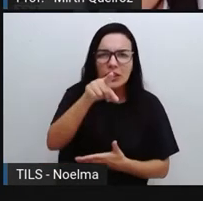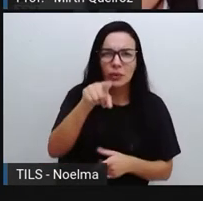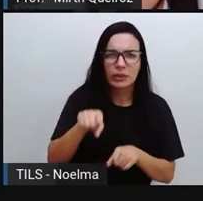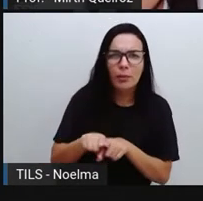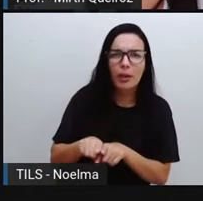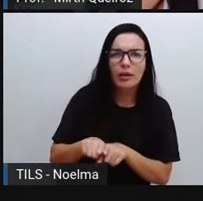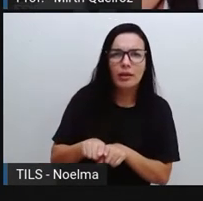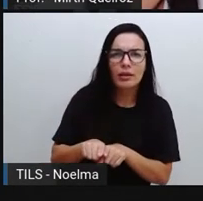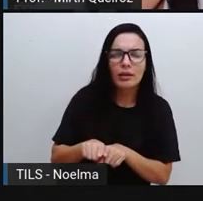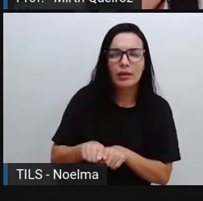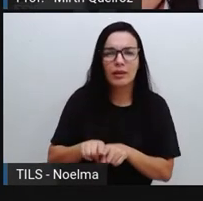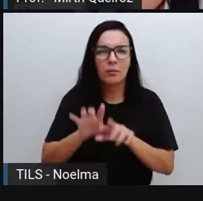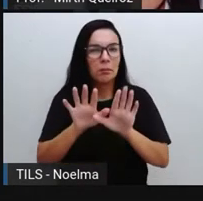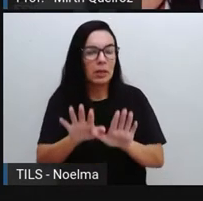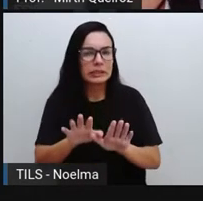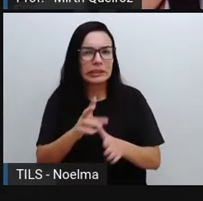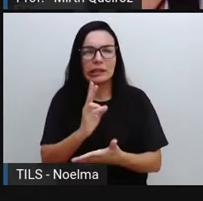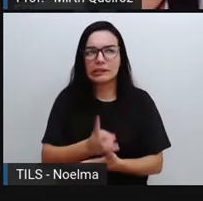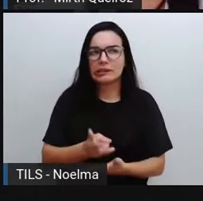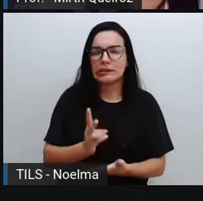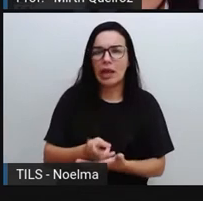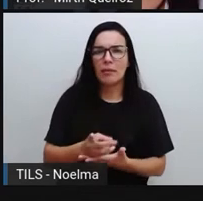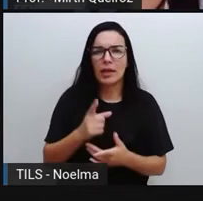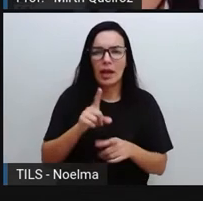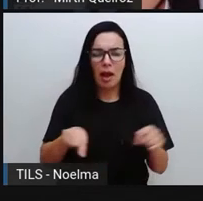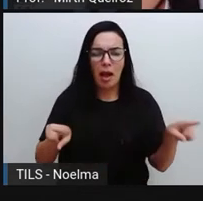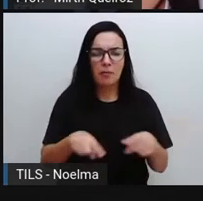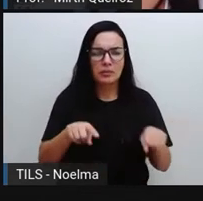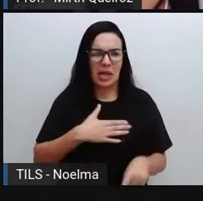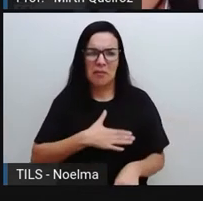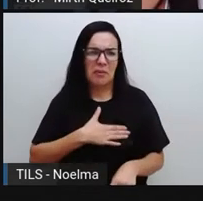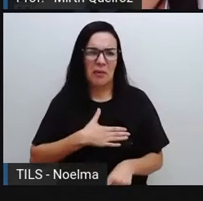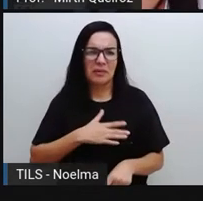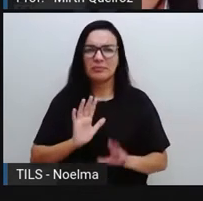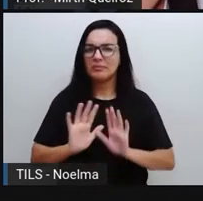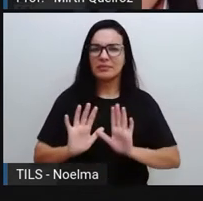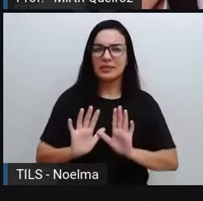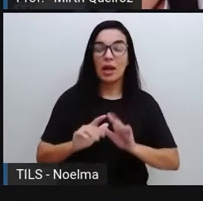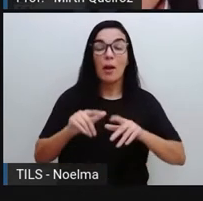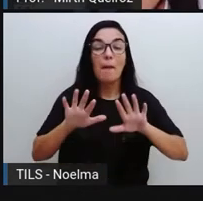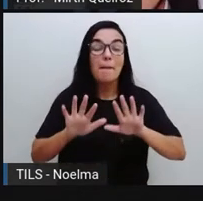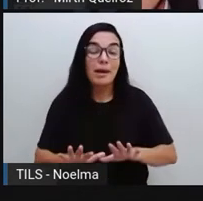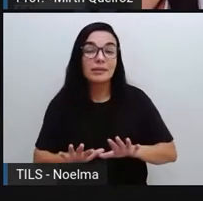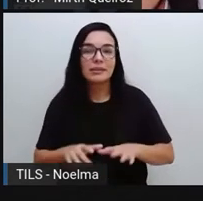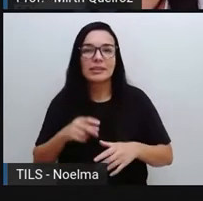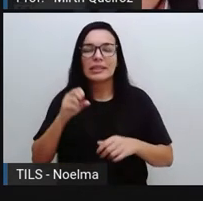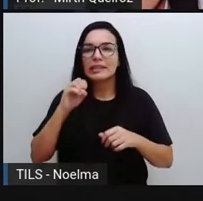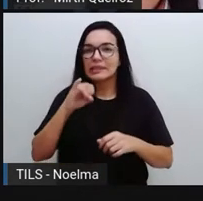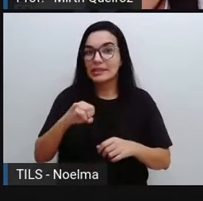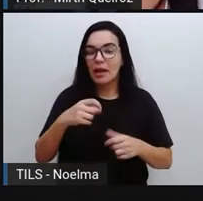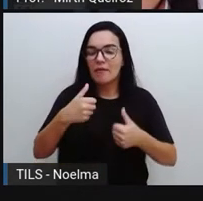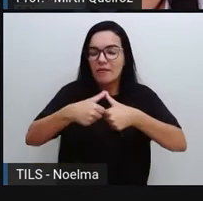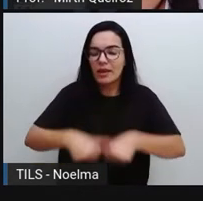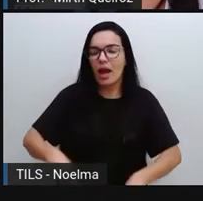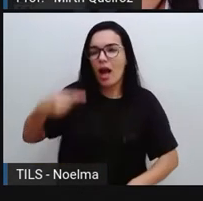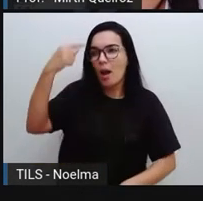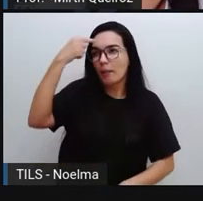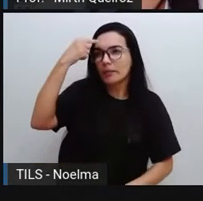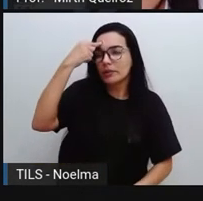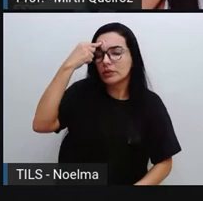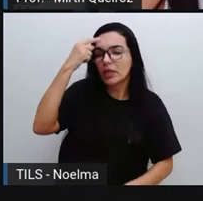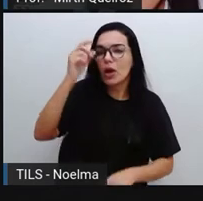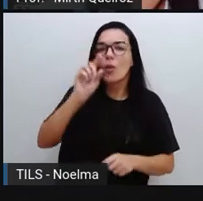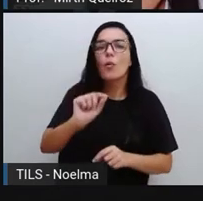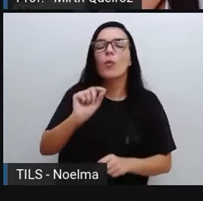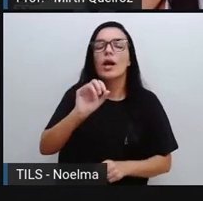sempre é uma melodia agradável, não é mesmo? Na verdade, para se fixar na mente, o importante